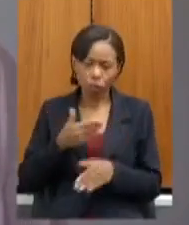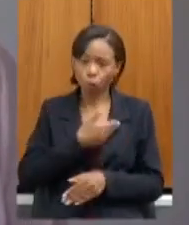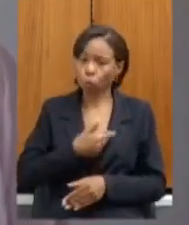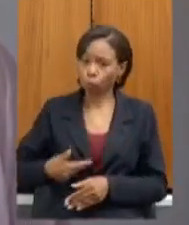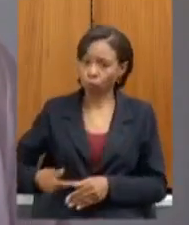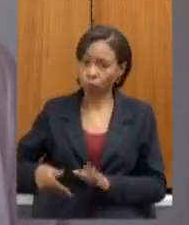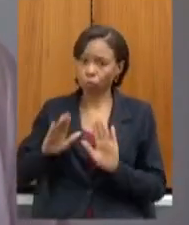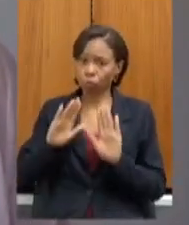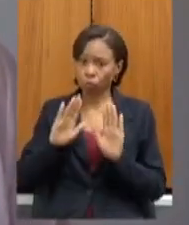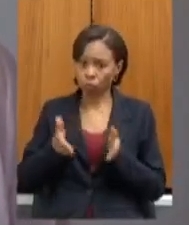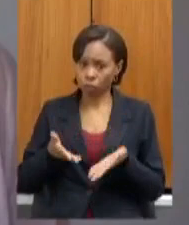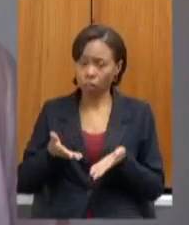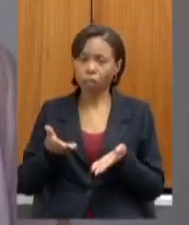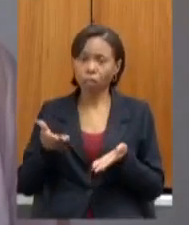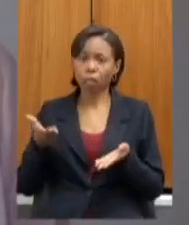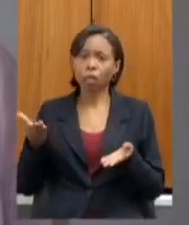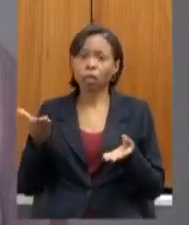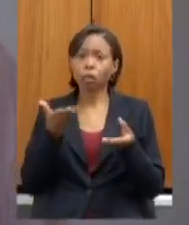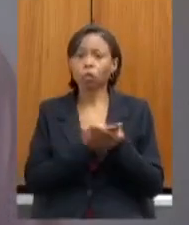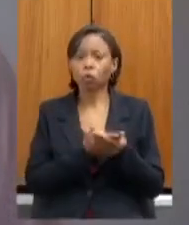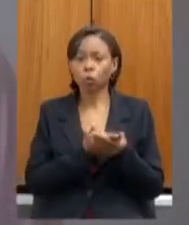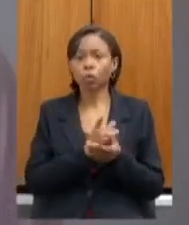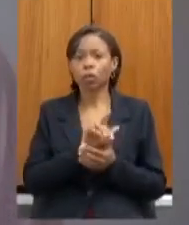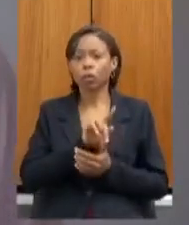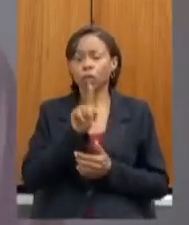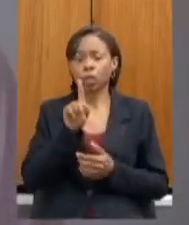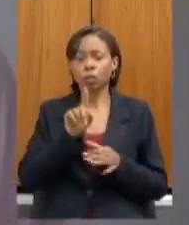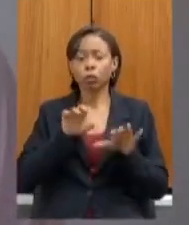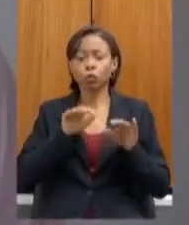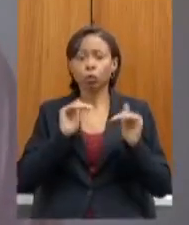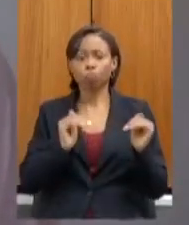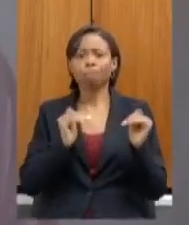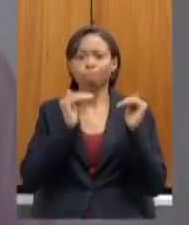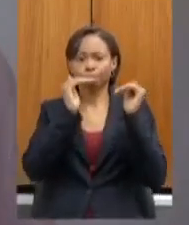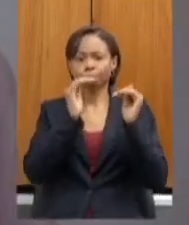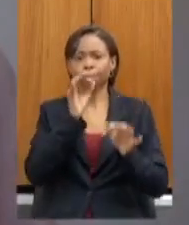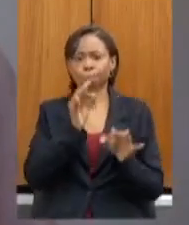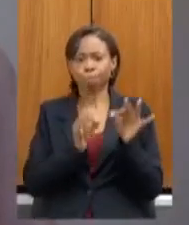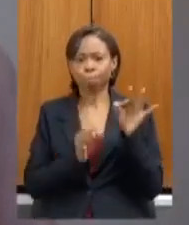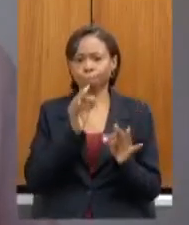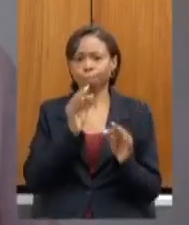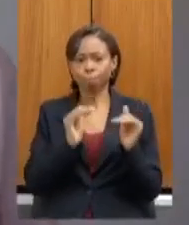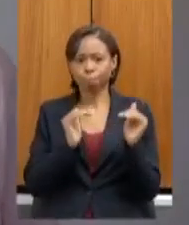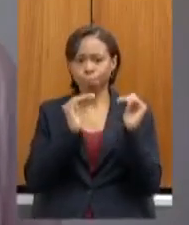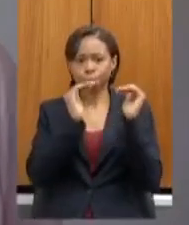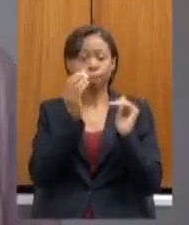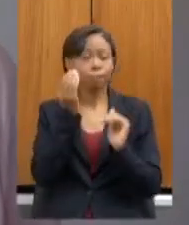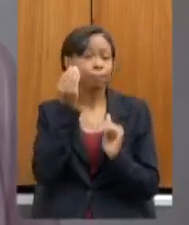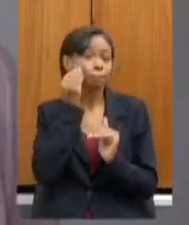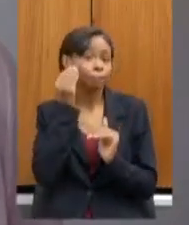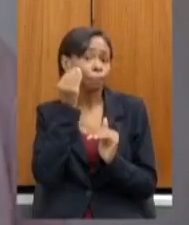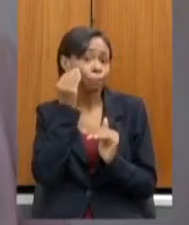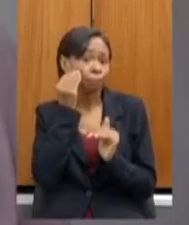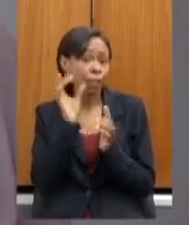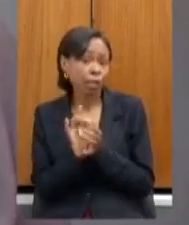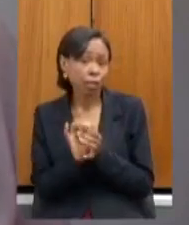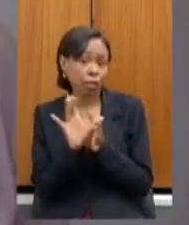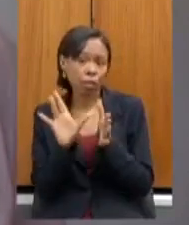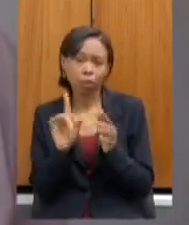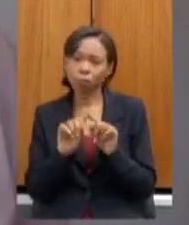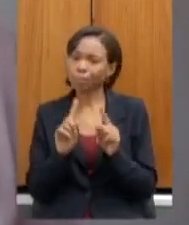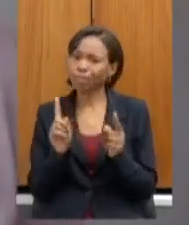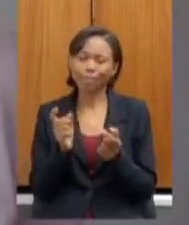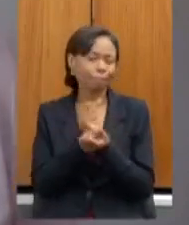no Supremo para tentar conseguir a autorização e mesmo assim não foi